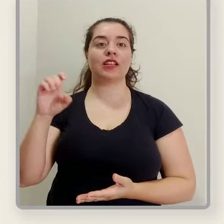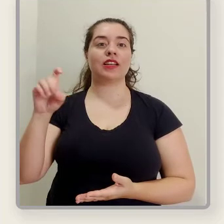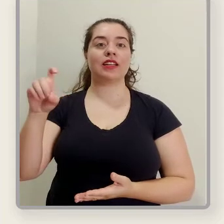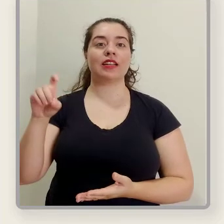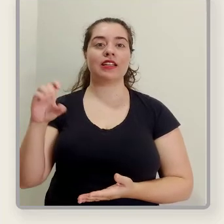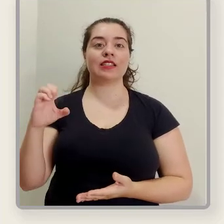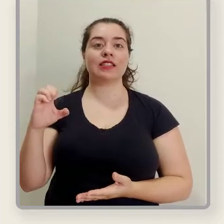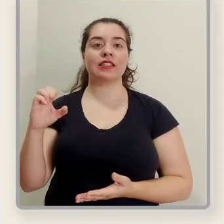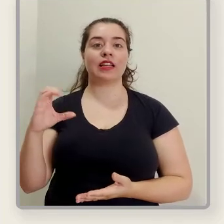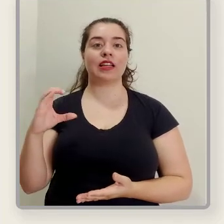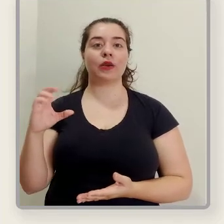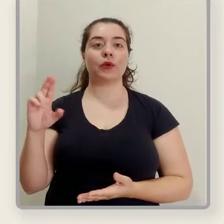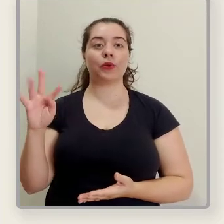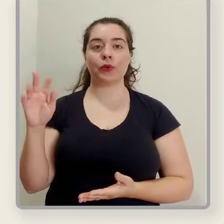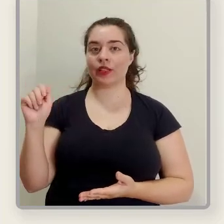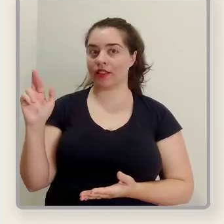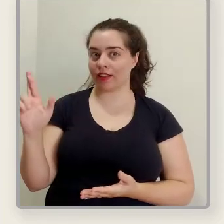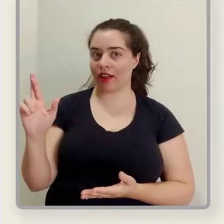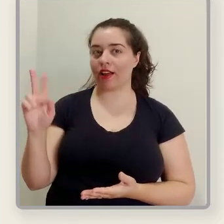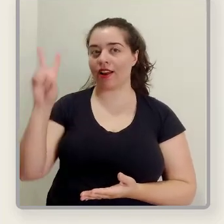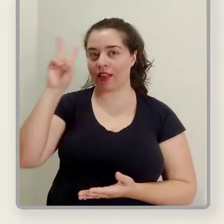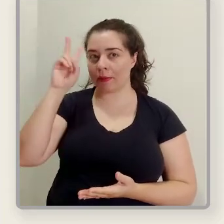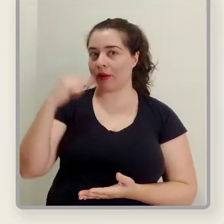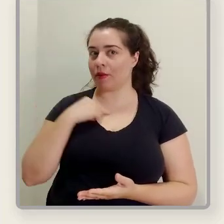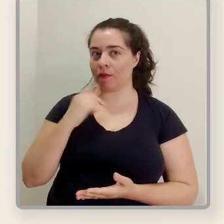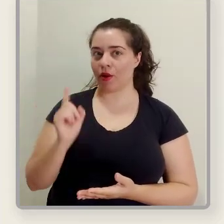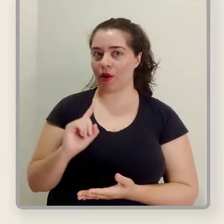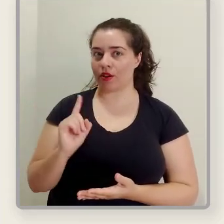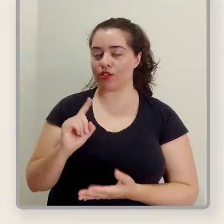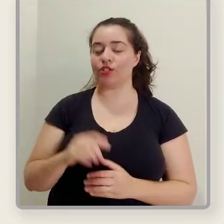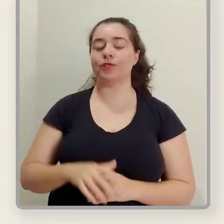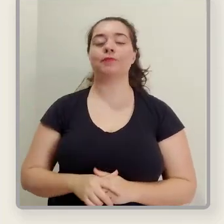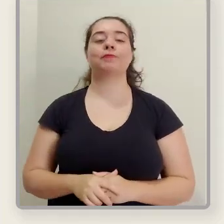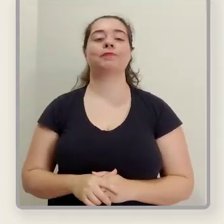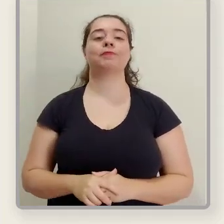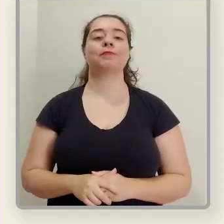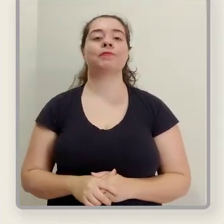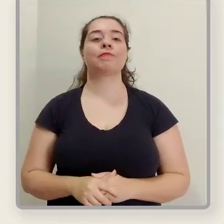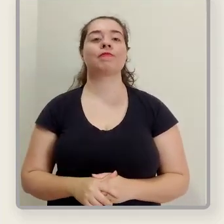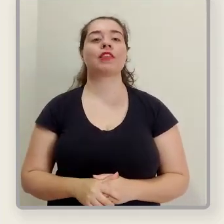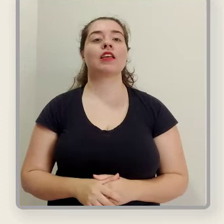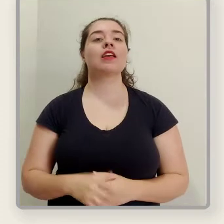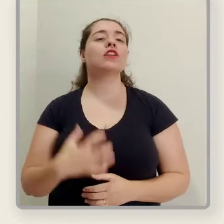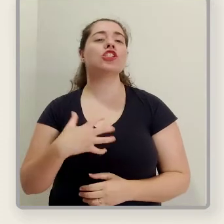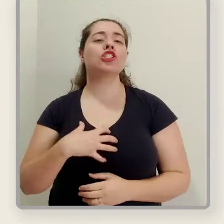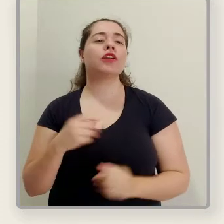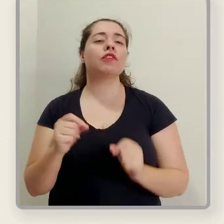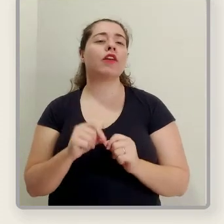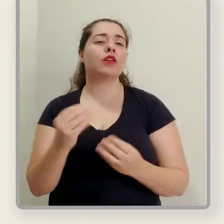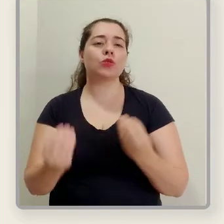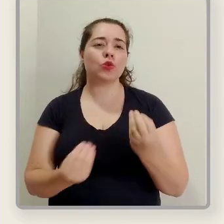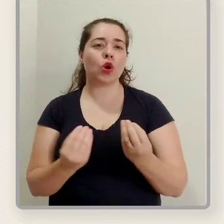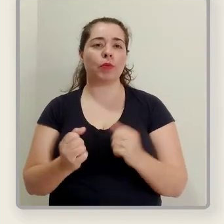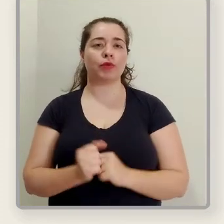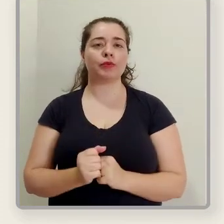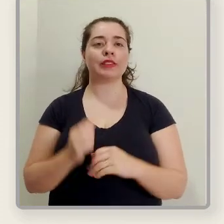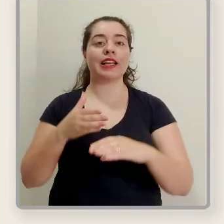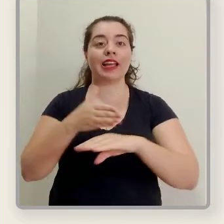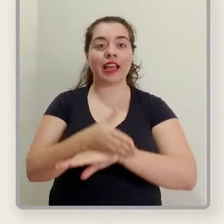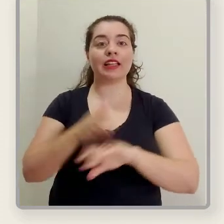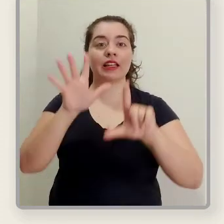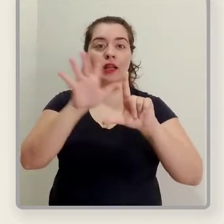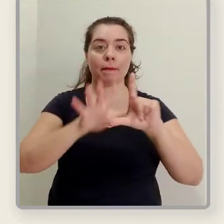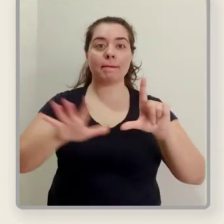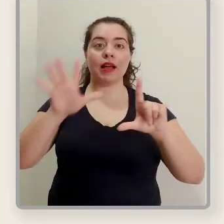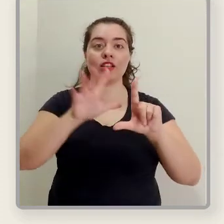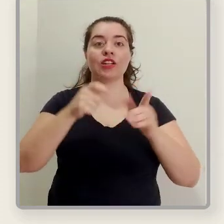Deverá ser feito de uma outra forma. Observe, você deve acessar a página Assina UFSC, entrar com o